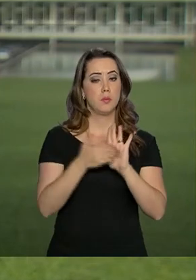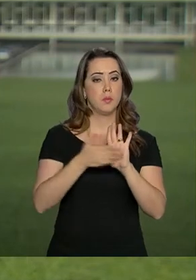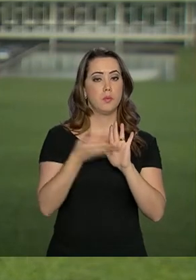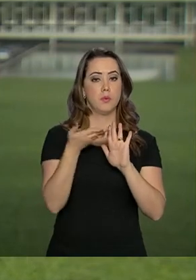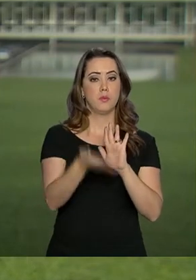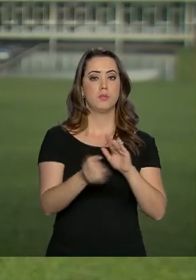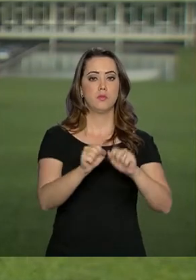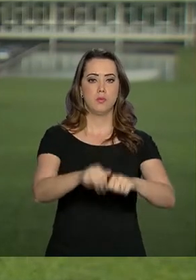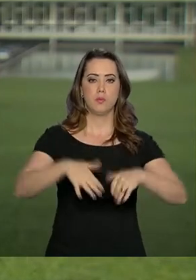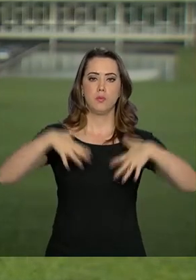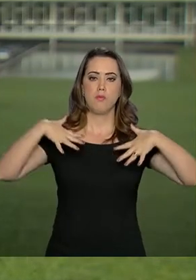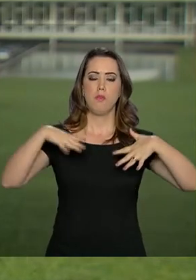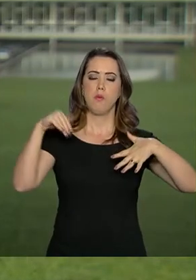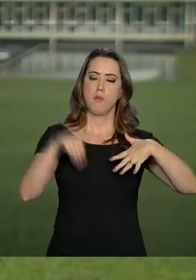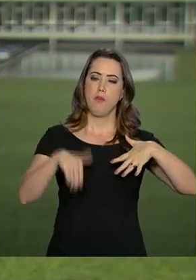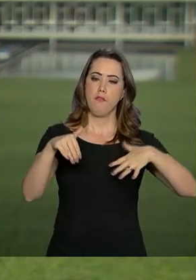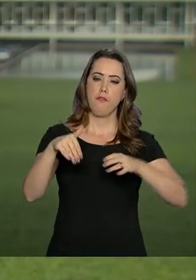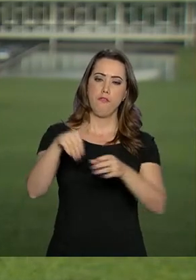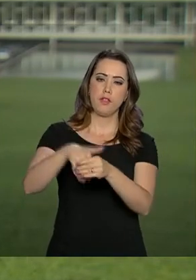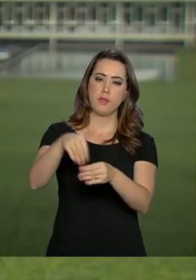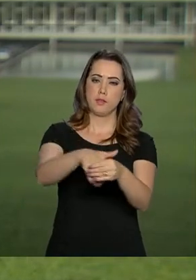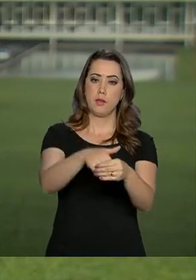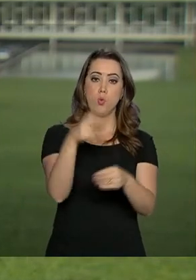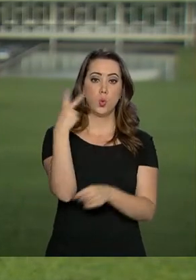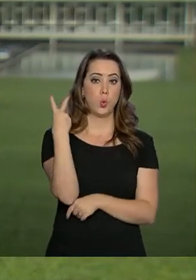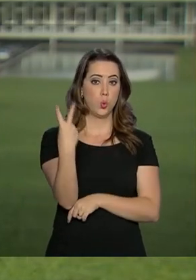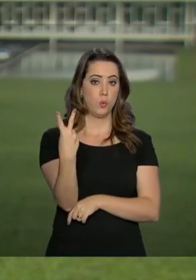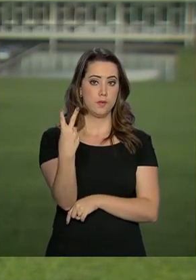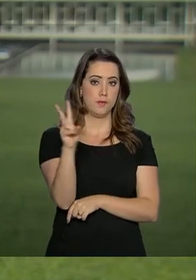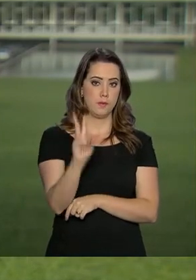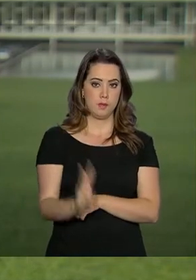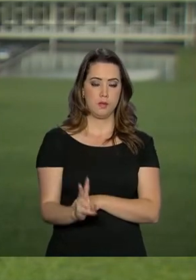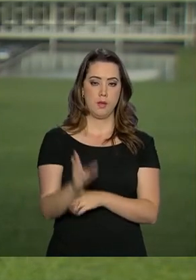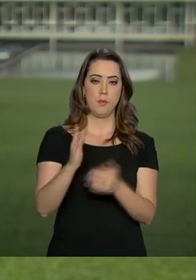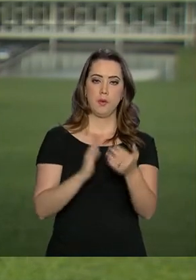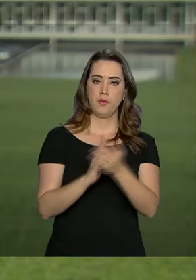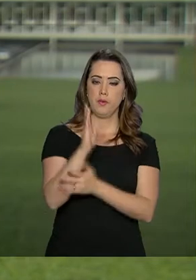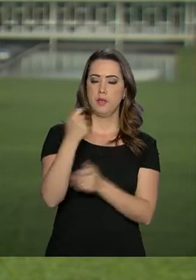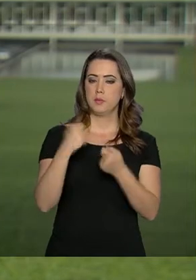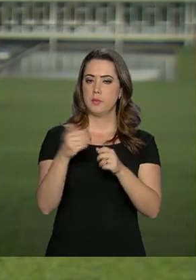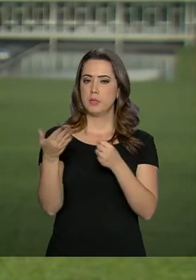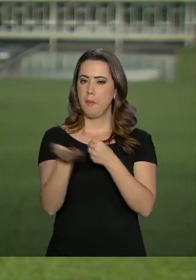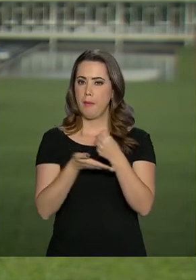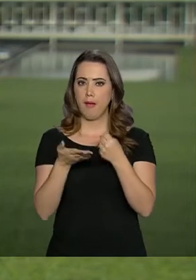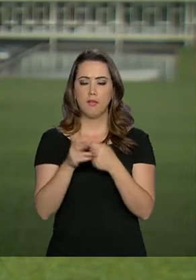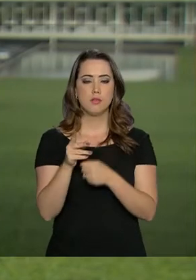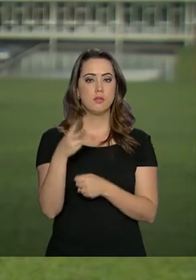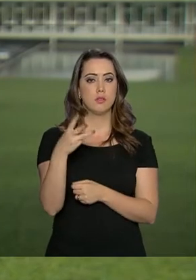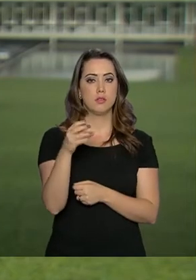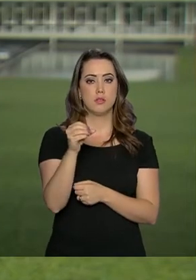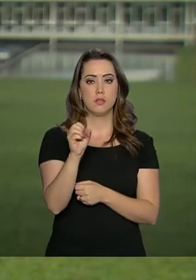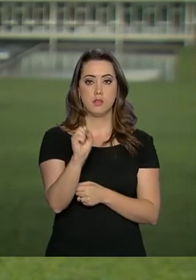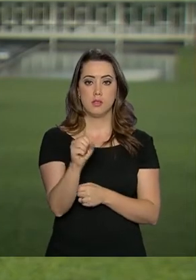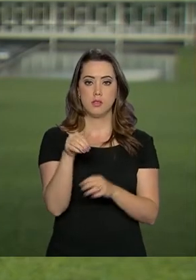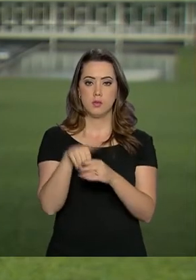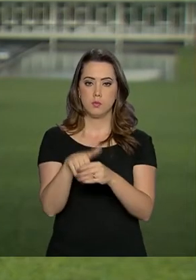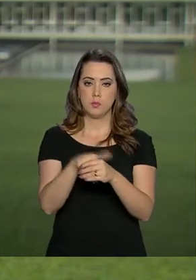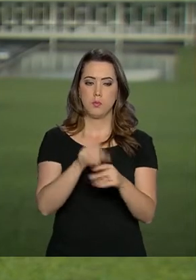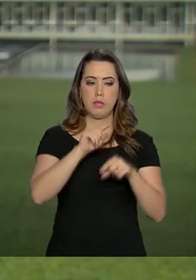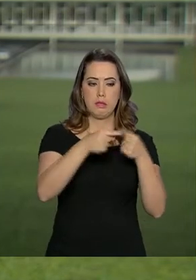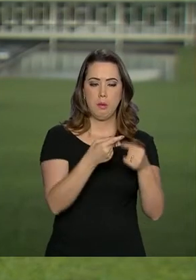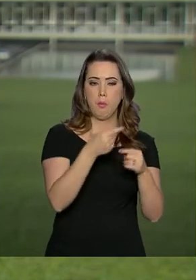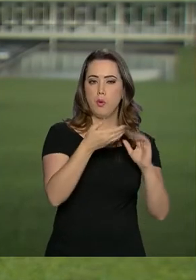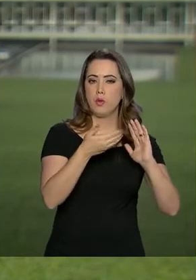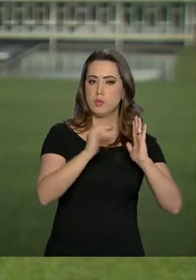segue para o plenário, onde passará por duas votações. Para ser aprovada, precisa de no mínimo 308 votos. No Senado Federal,